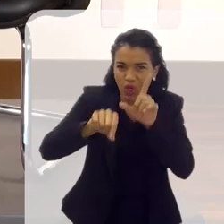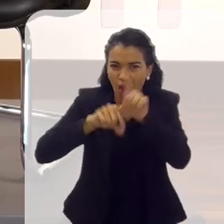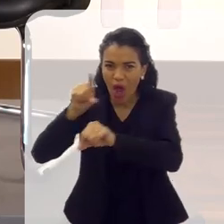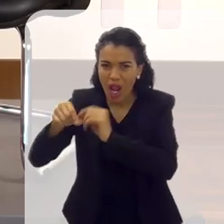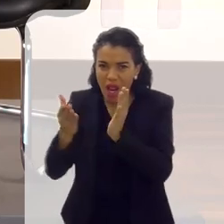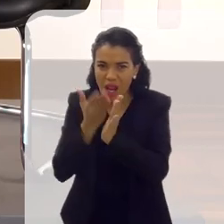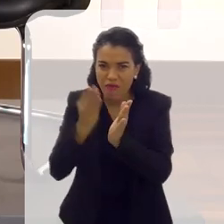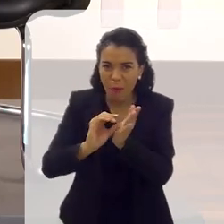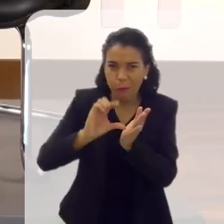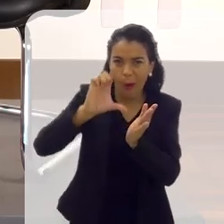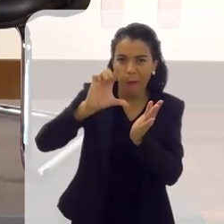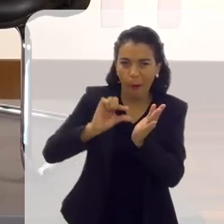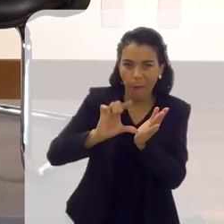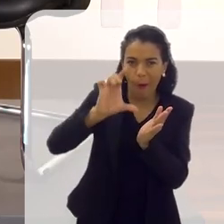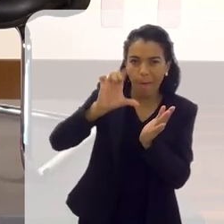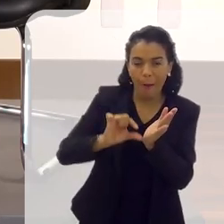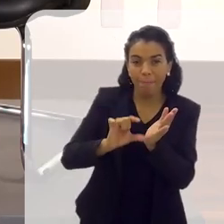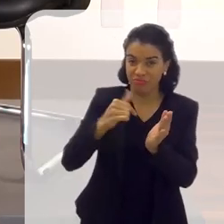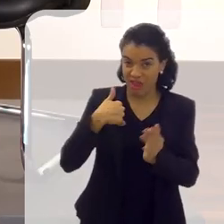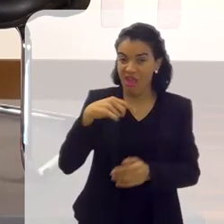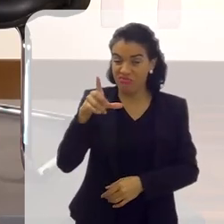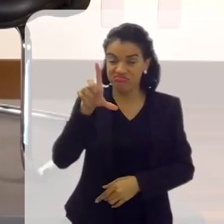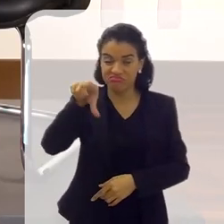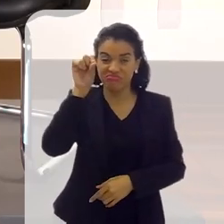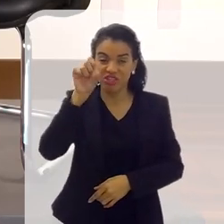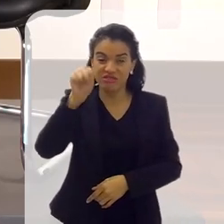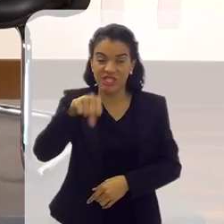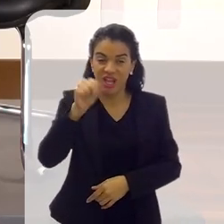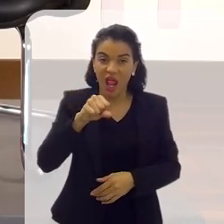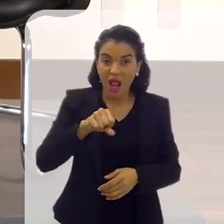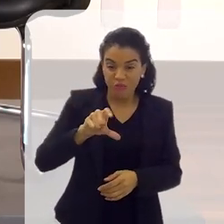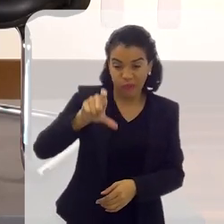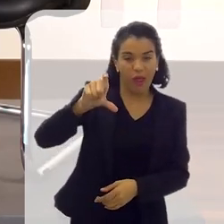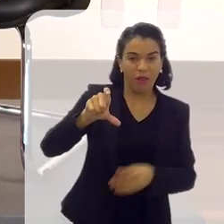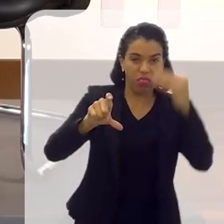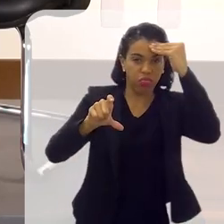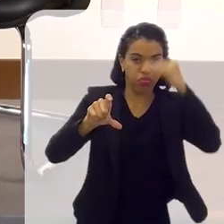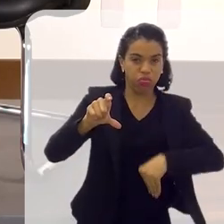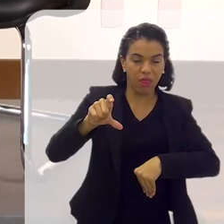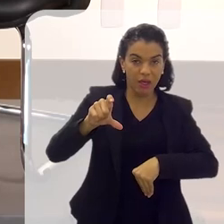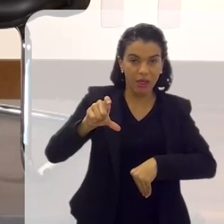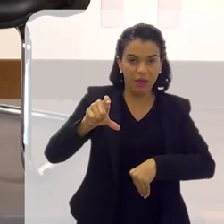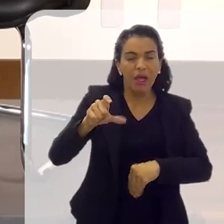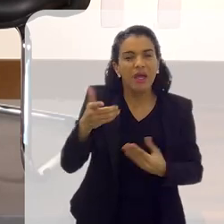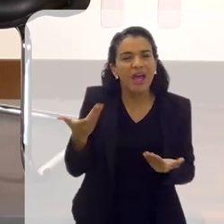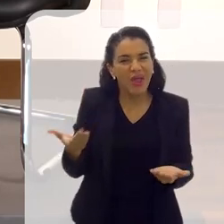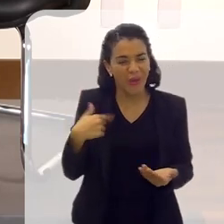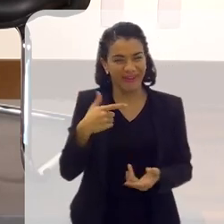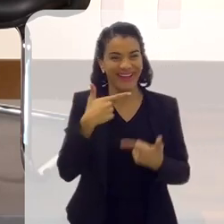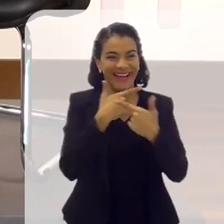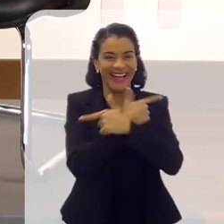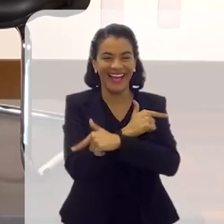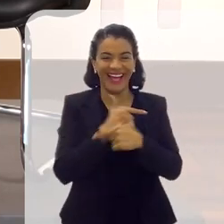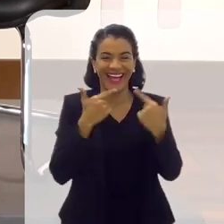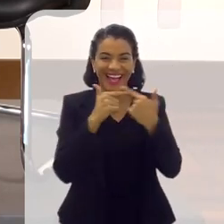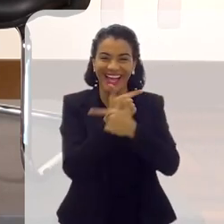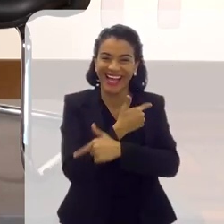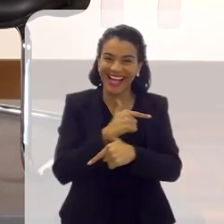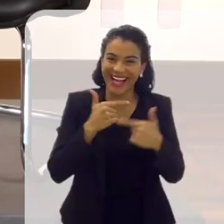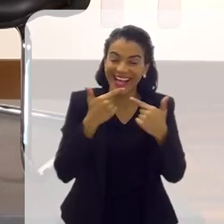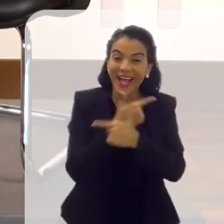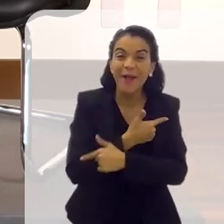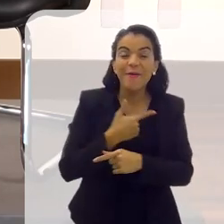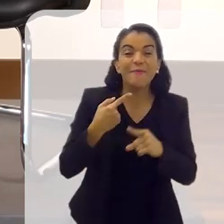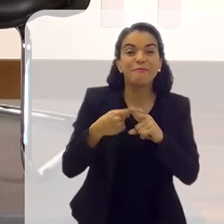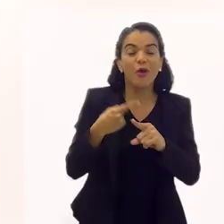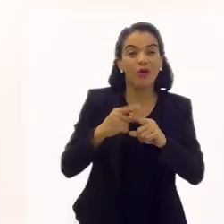grossura do livro e tal? Aí ela falou, eu leio pela grossura do livro. Se for grosso, eu não vou ler, não. E eu achei aquilo muito engraçado.